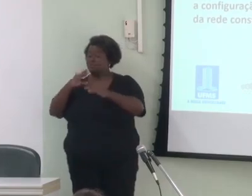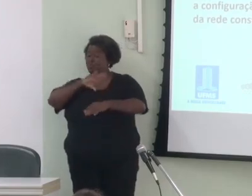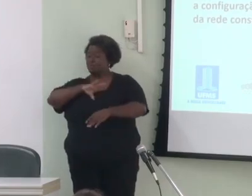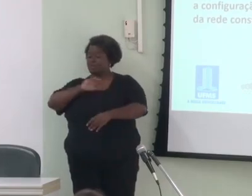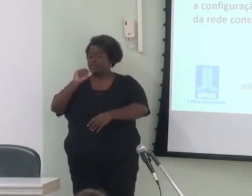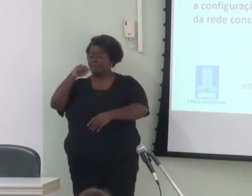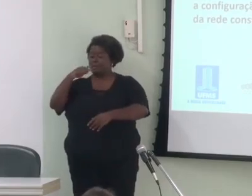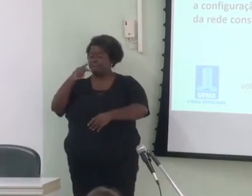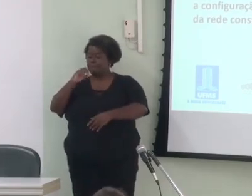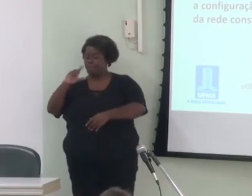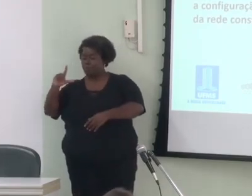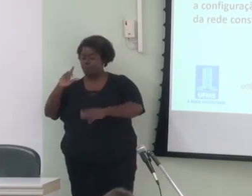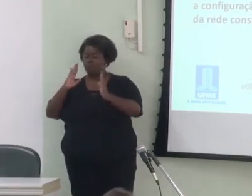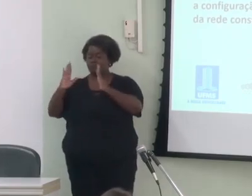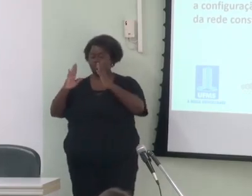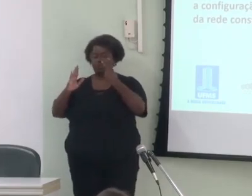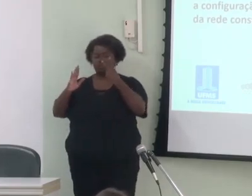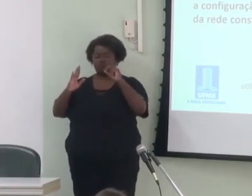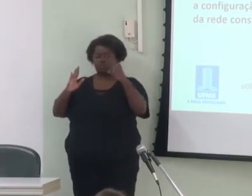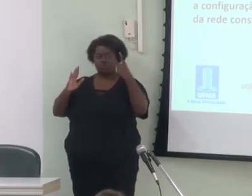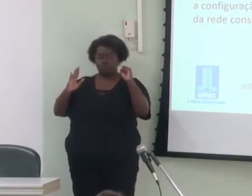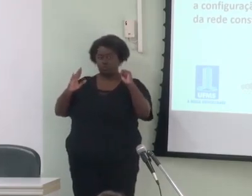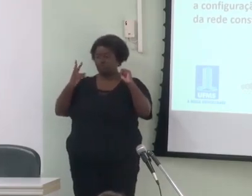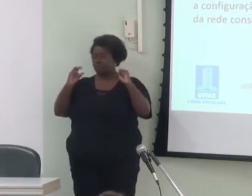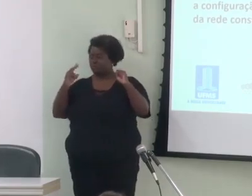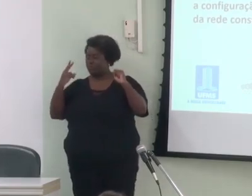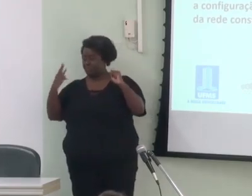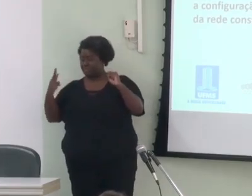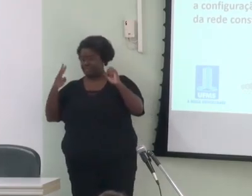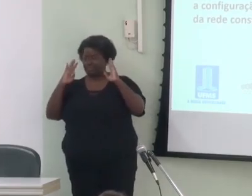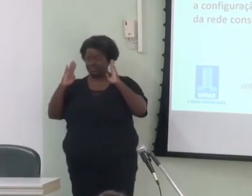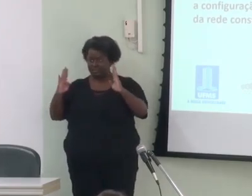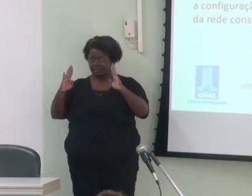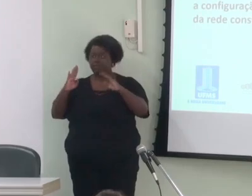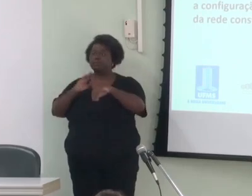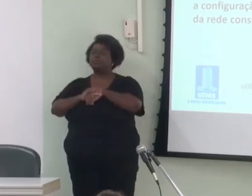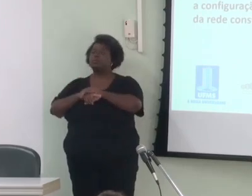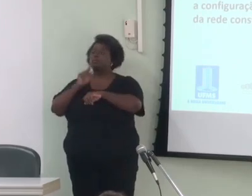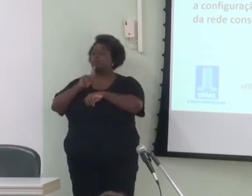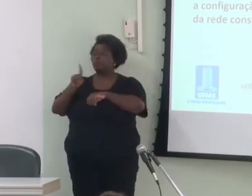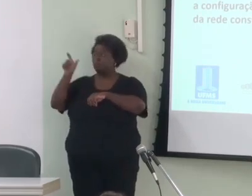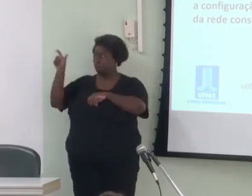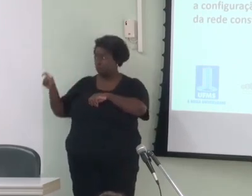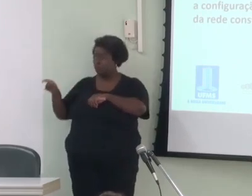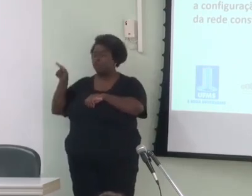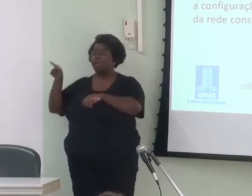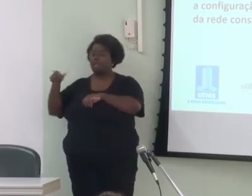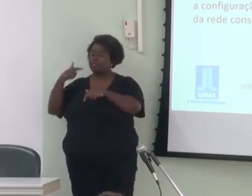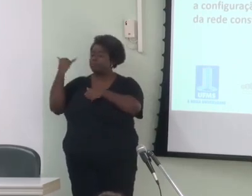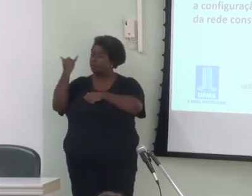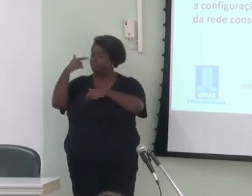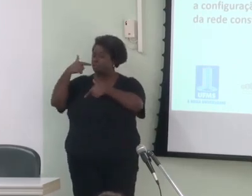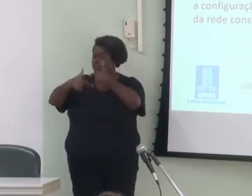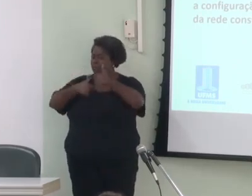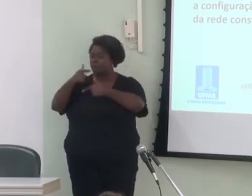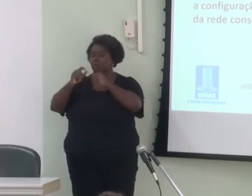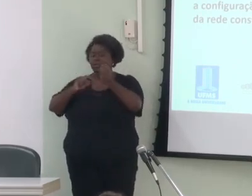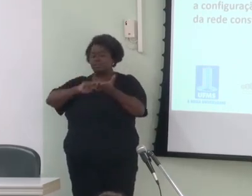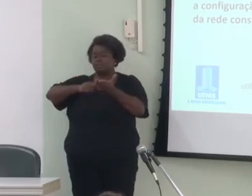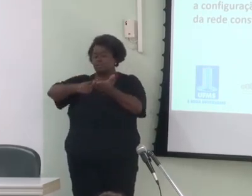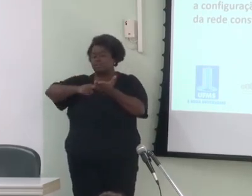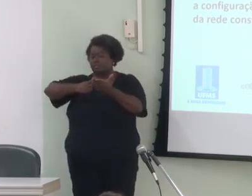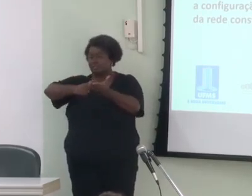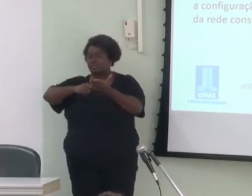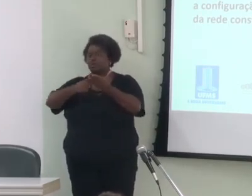2018 e 2023 um importante trabalho da professora Thaisa foi a tradução da obra Construção